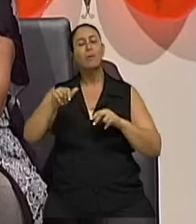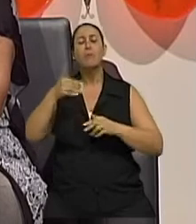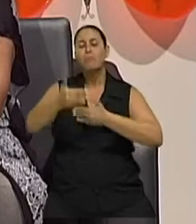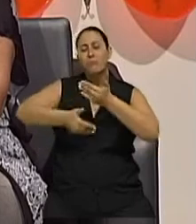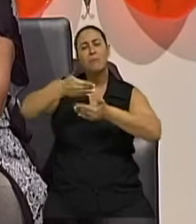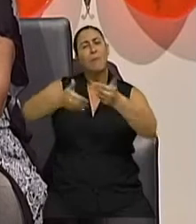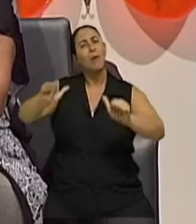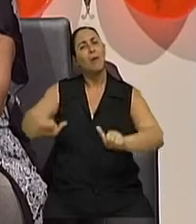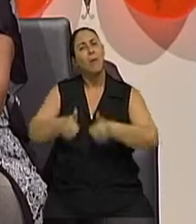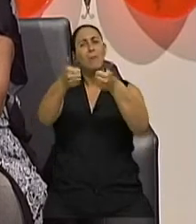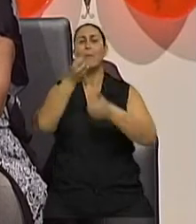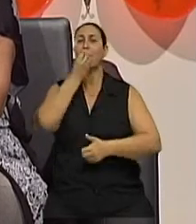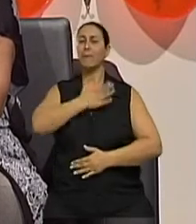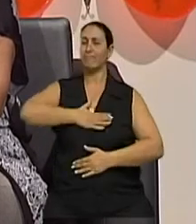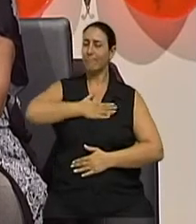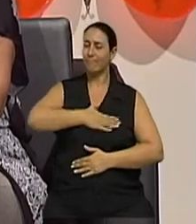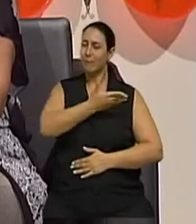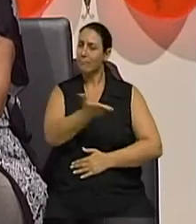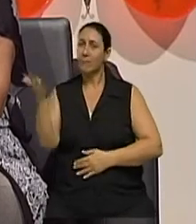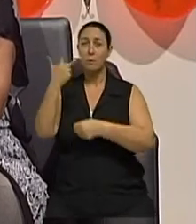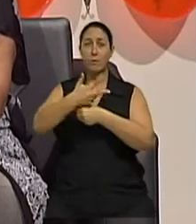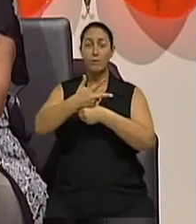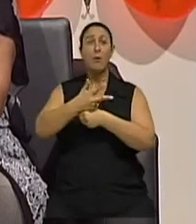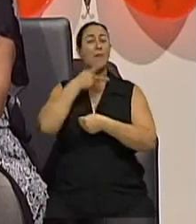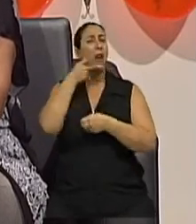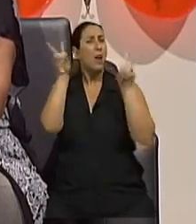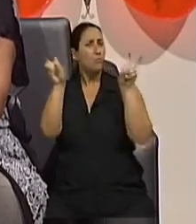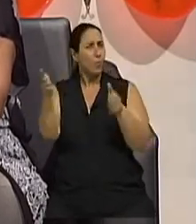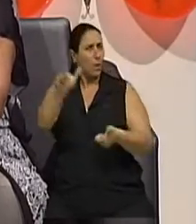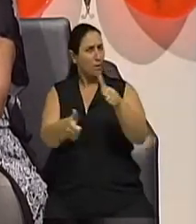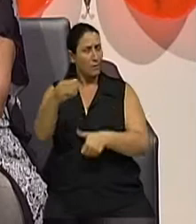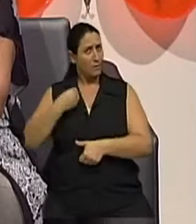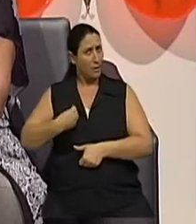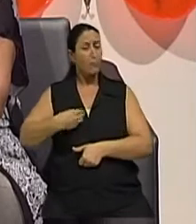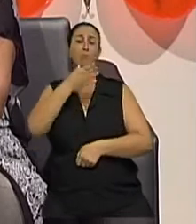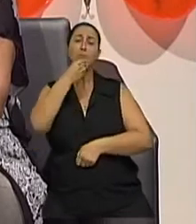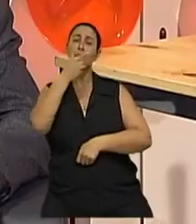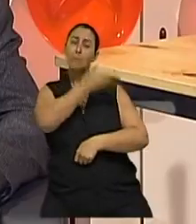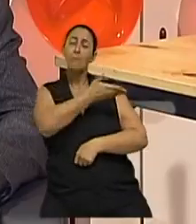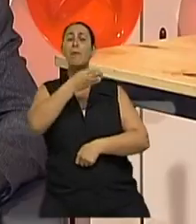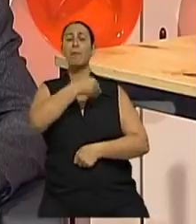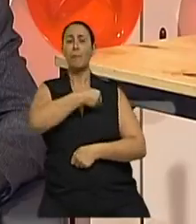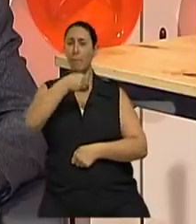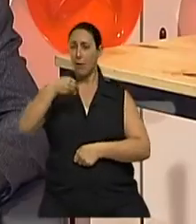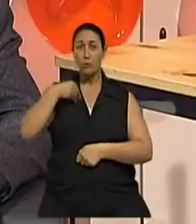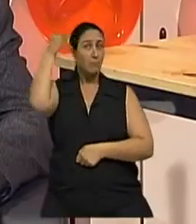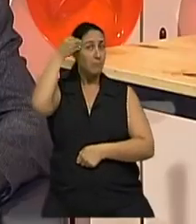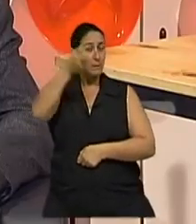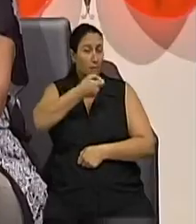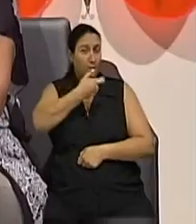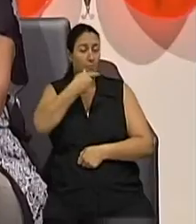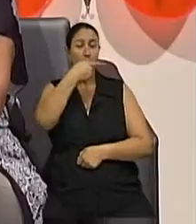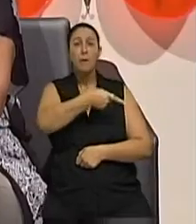idoso na cidade. Para falar sobre a qualidade de vida, eu converso agora com o médico-psiquiatra Marcelo Pio de Almeida